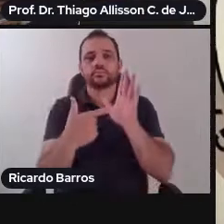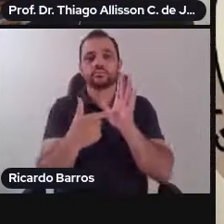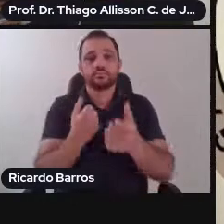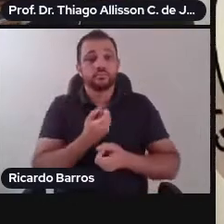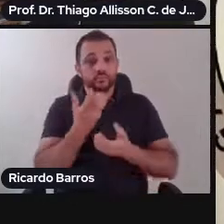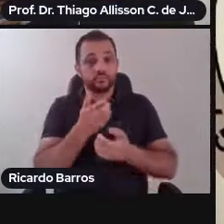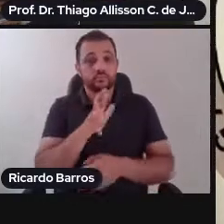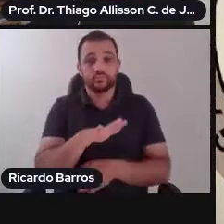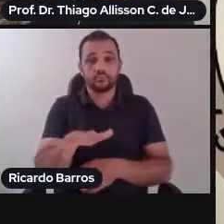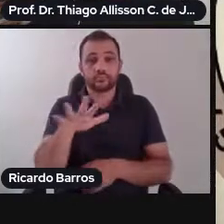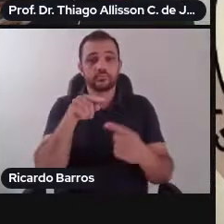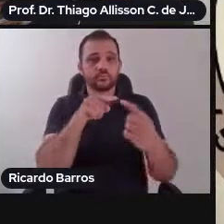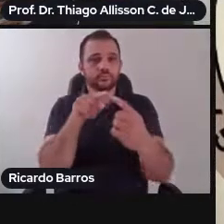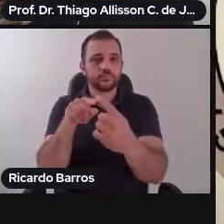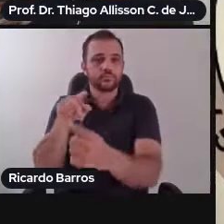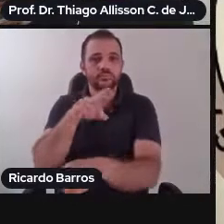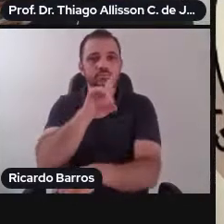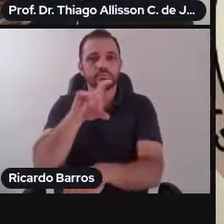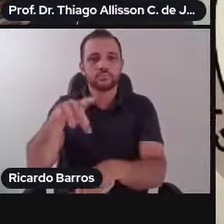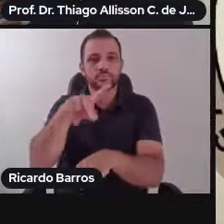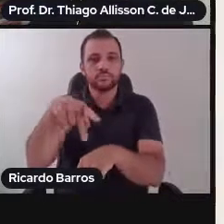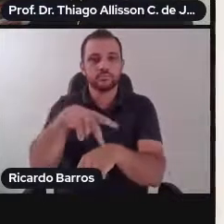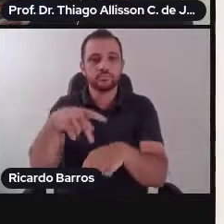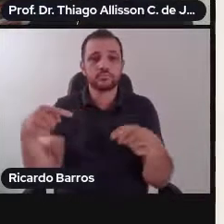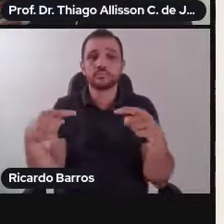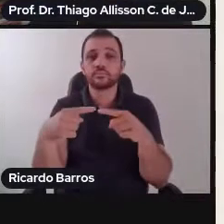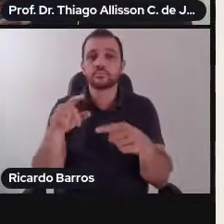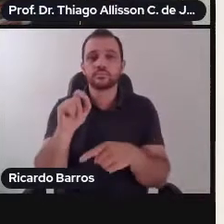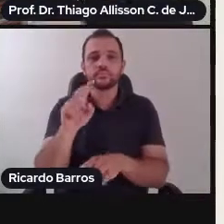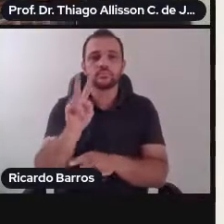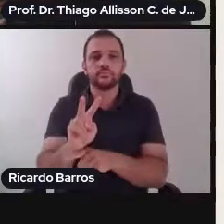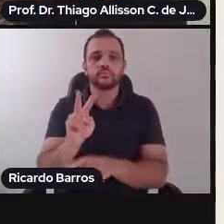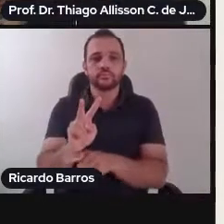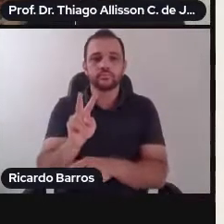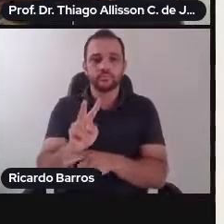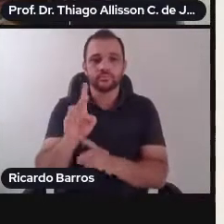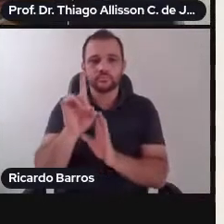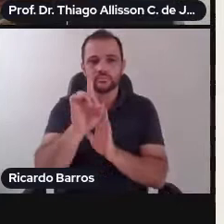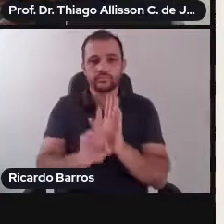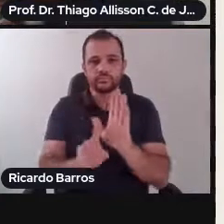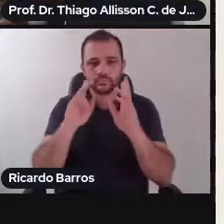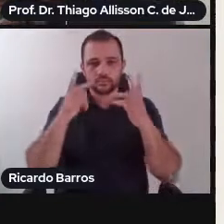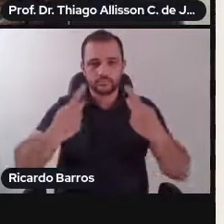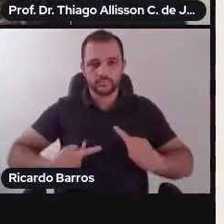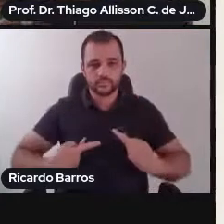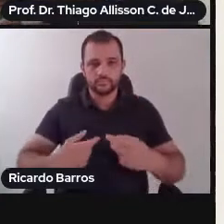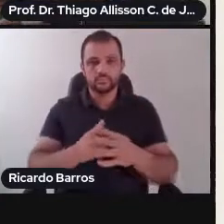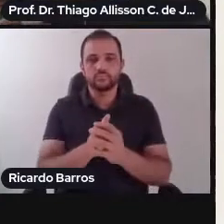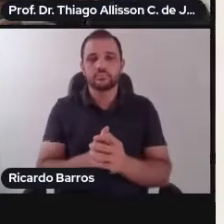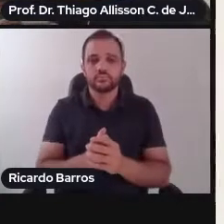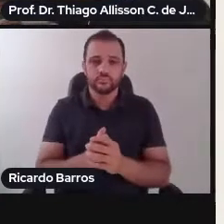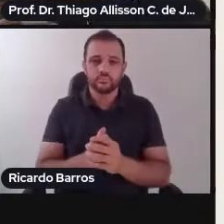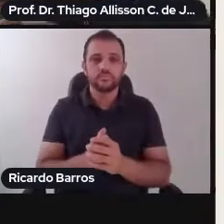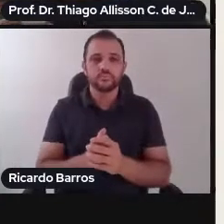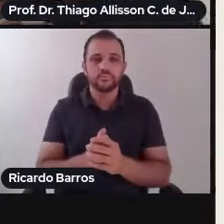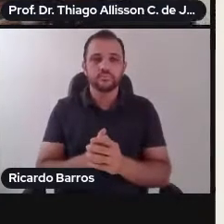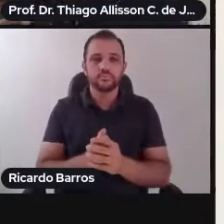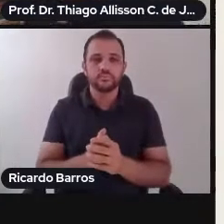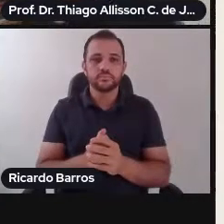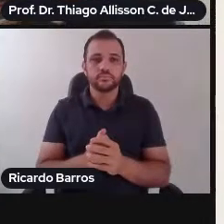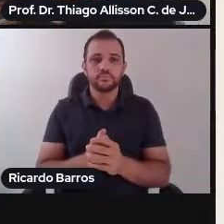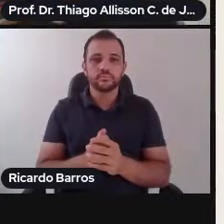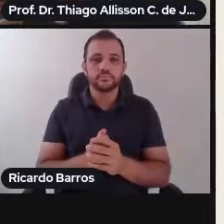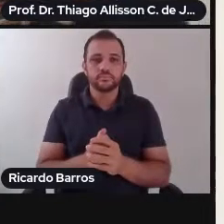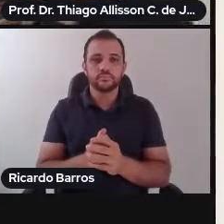estados, no que toca à proteção de direitos humanos. A Convenção americana, o Pacto de São José, Costa